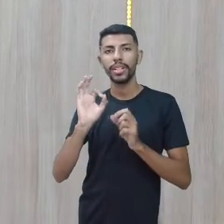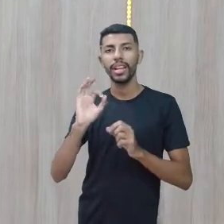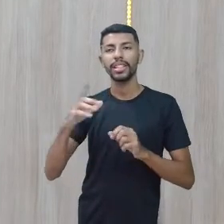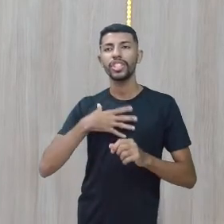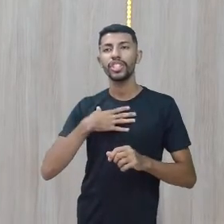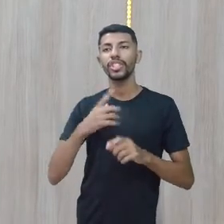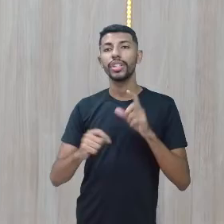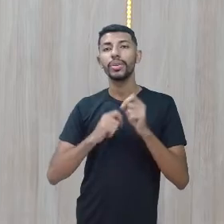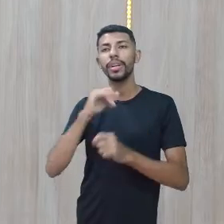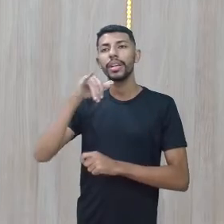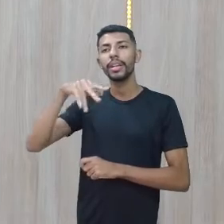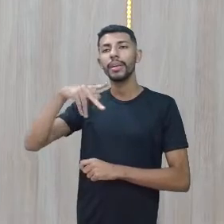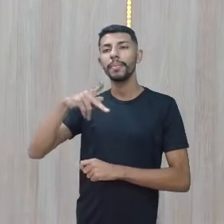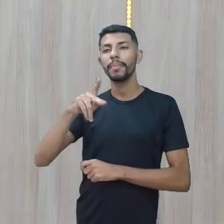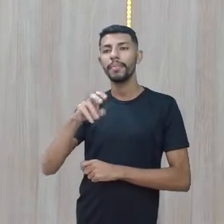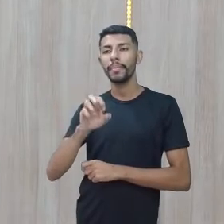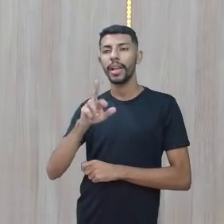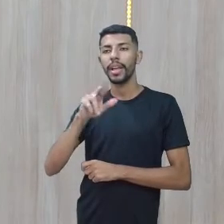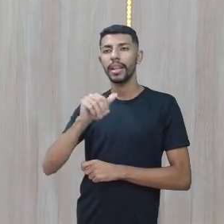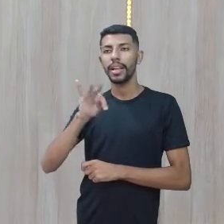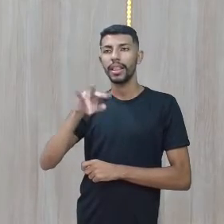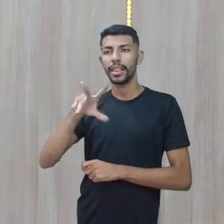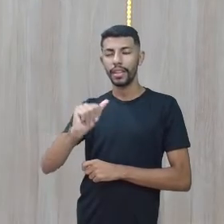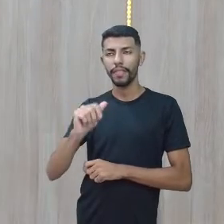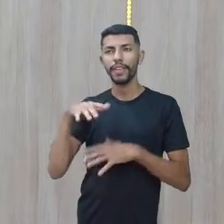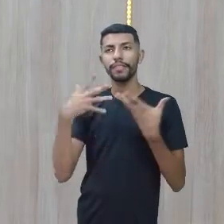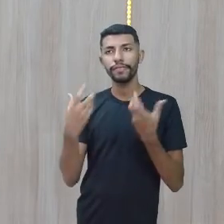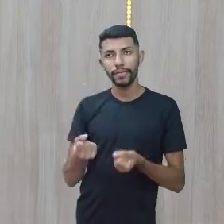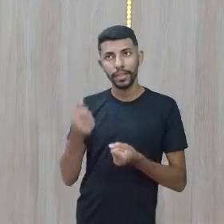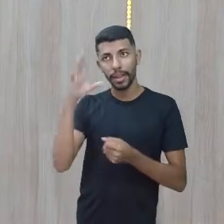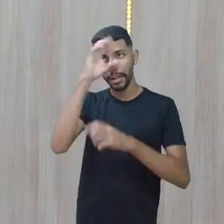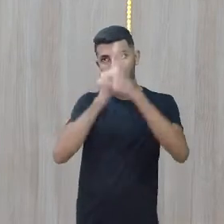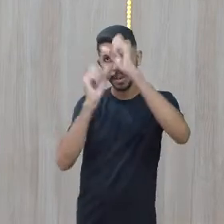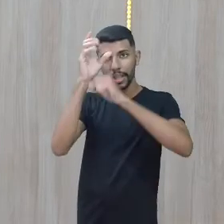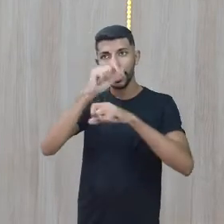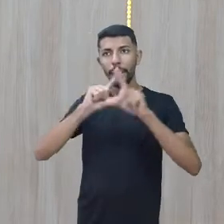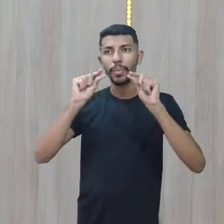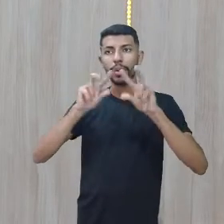também vai estudar isso hoje. Vamos lá. Vamos aprender um pouquinho sobre inglês hoje.